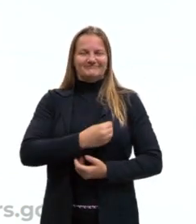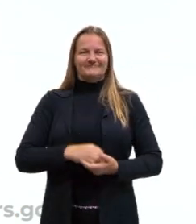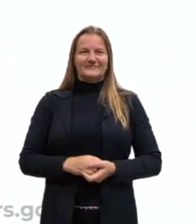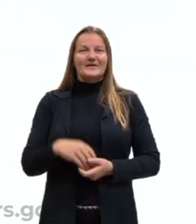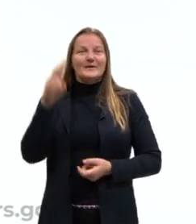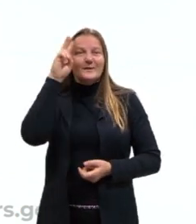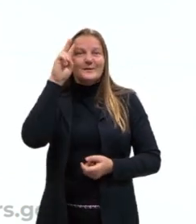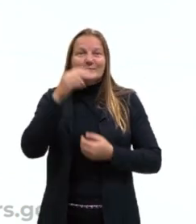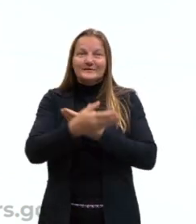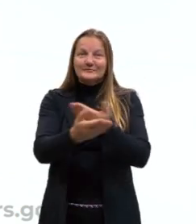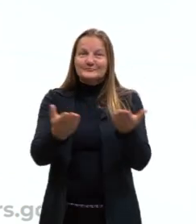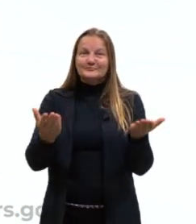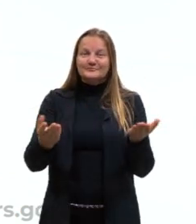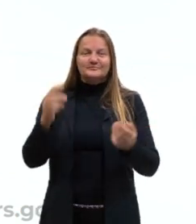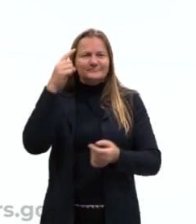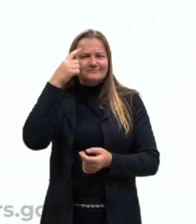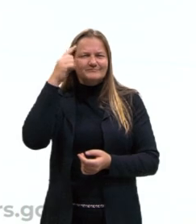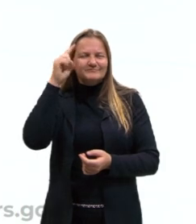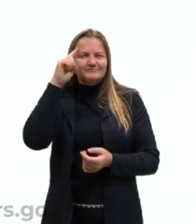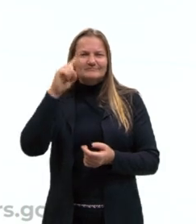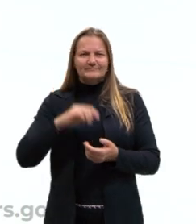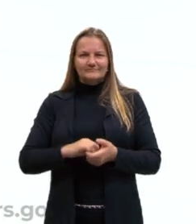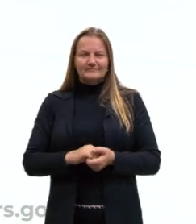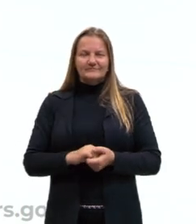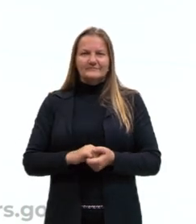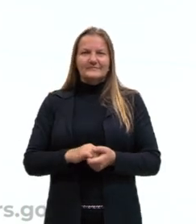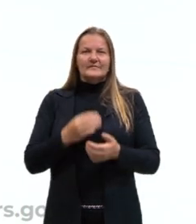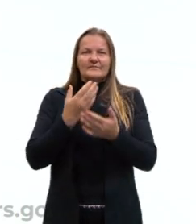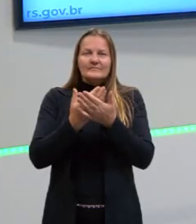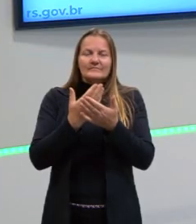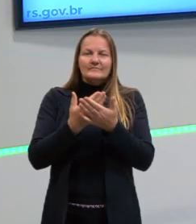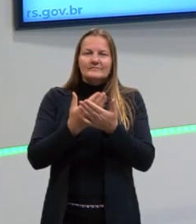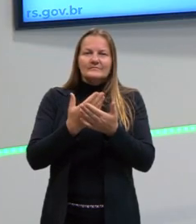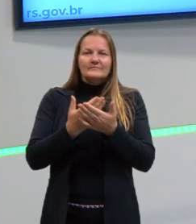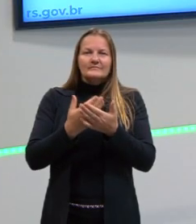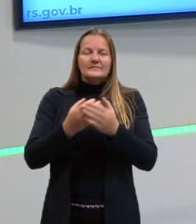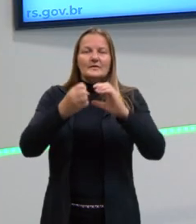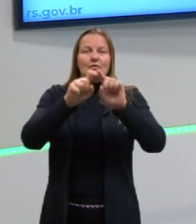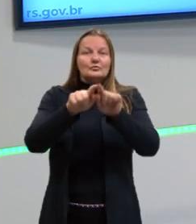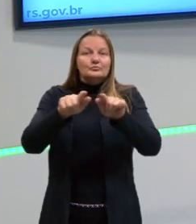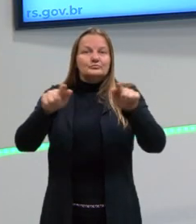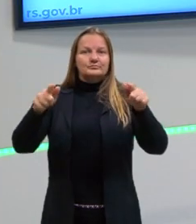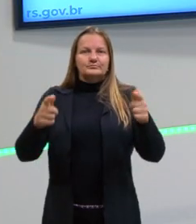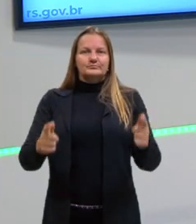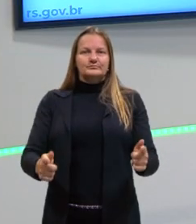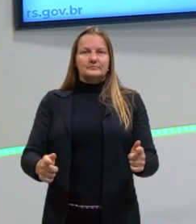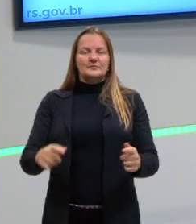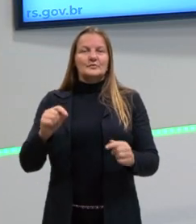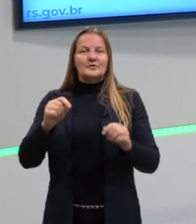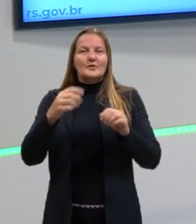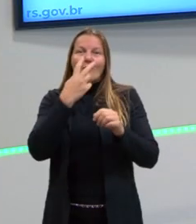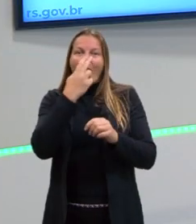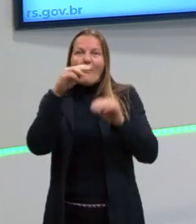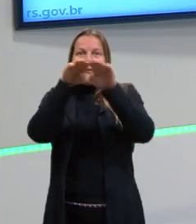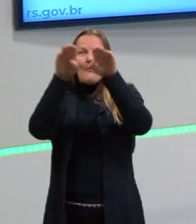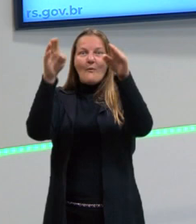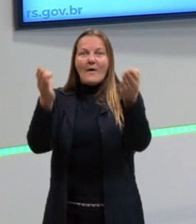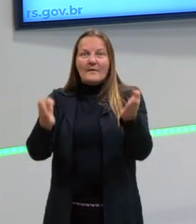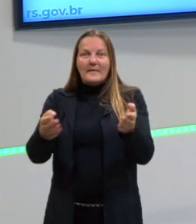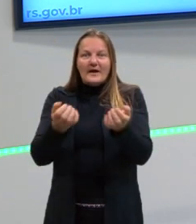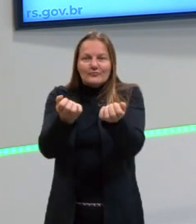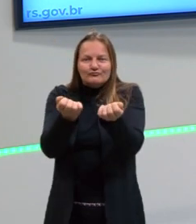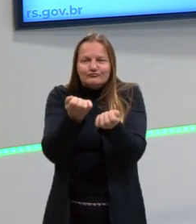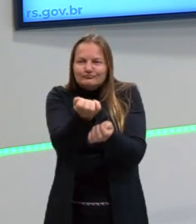Lembrando daquela nossa ideia, lá das nossas aulas sobre classes gramaticais, do armário com gavetas.